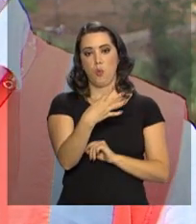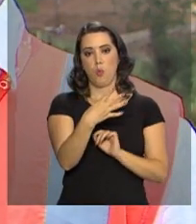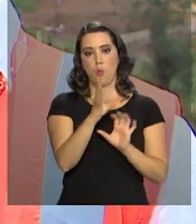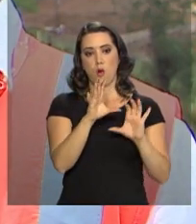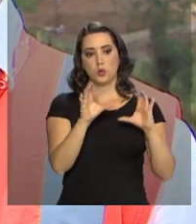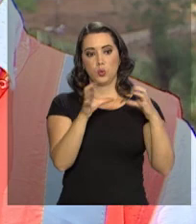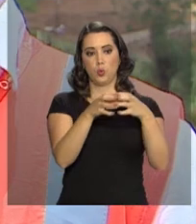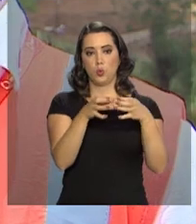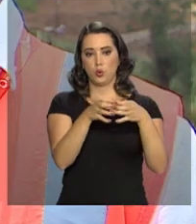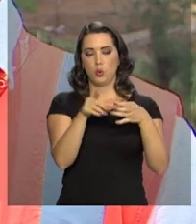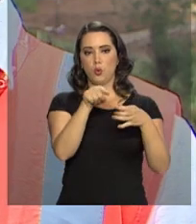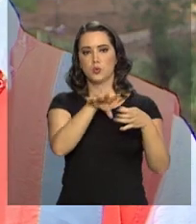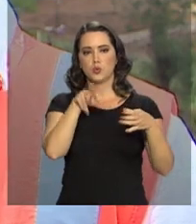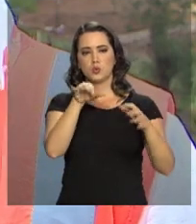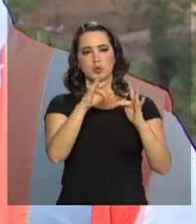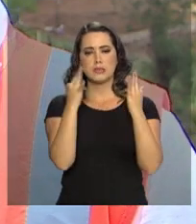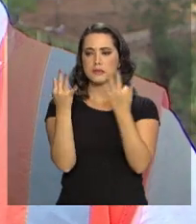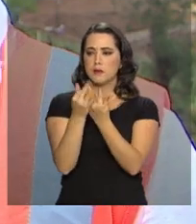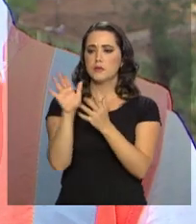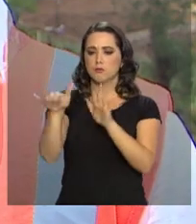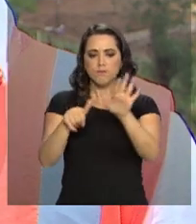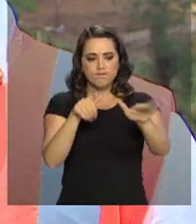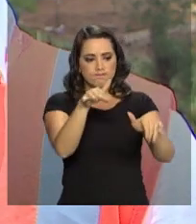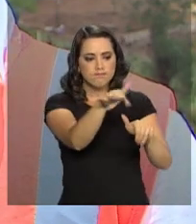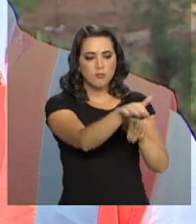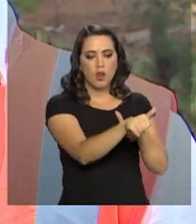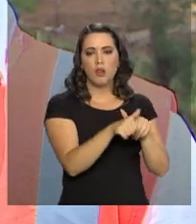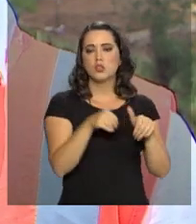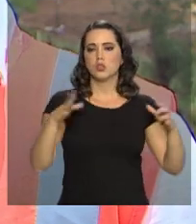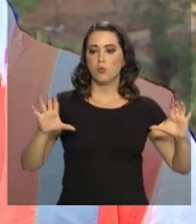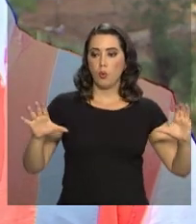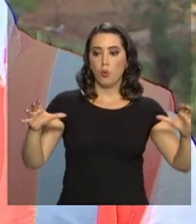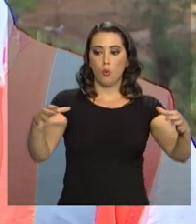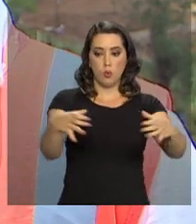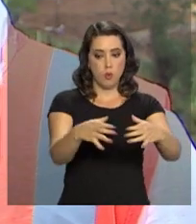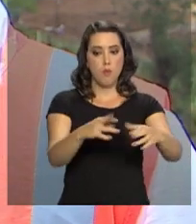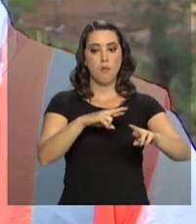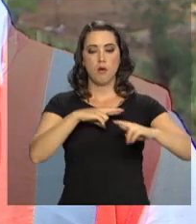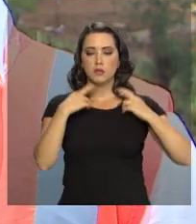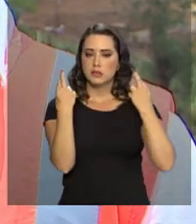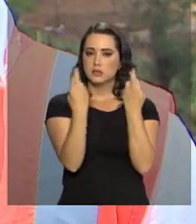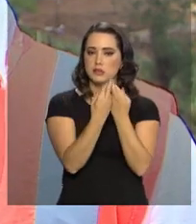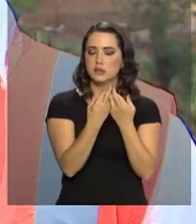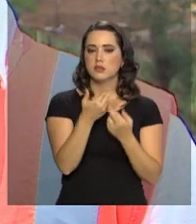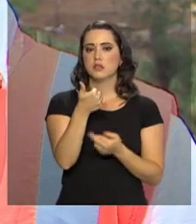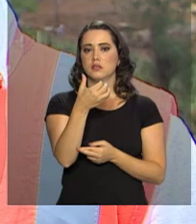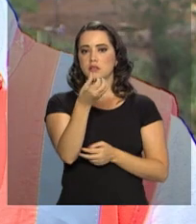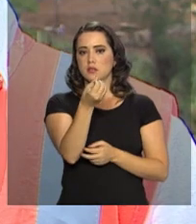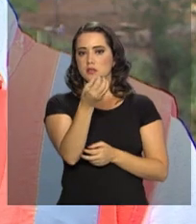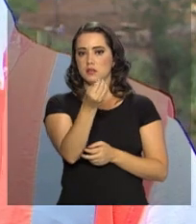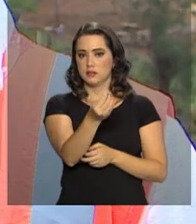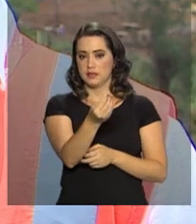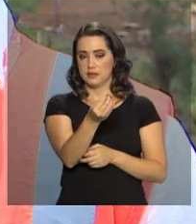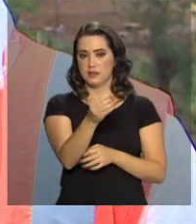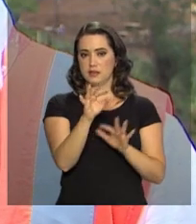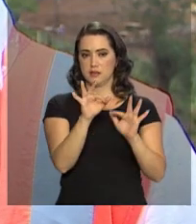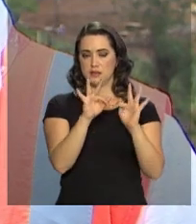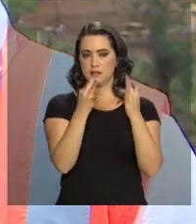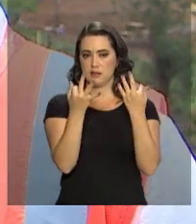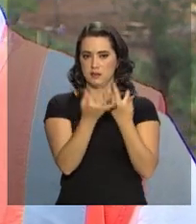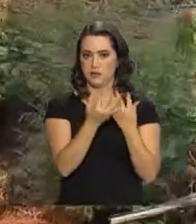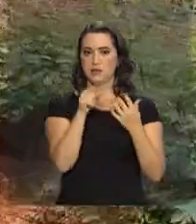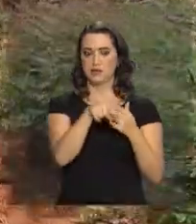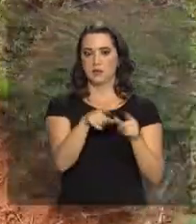todas as famílias de Bento Rodrigues. Com 160 famílias de Bento participaram das